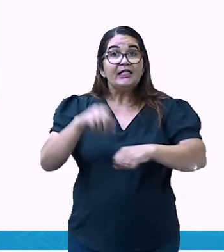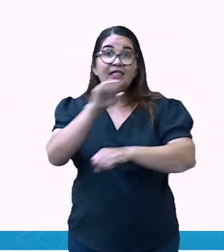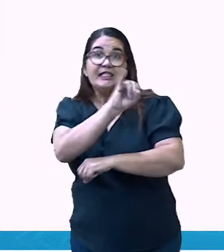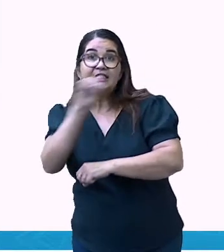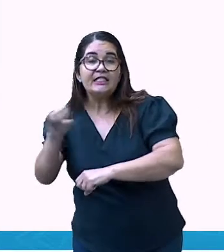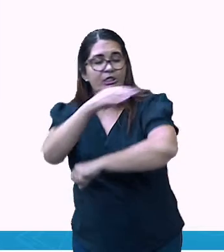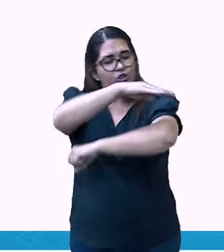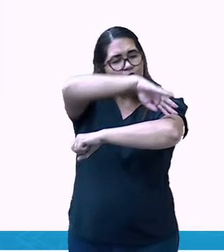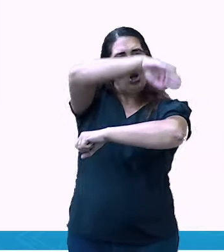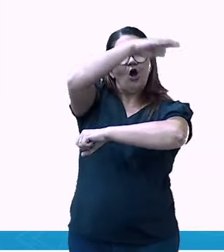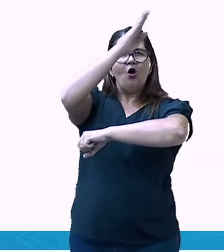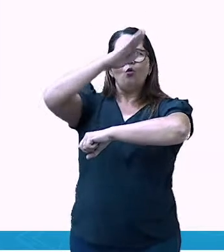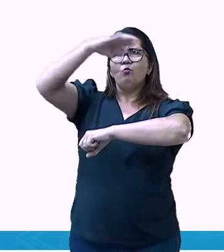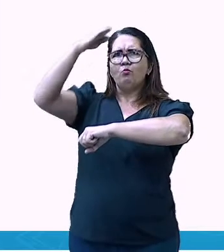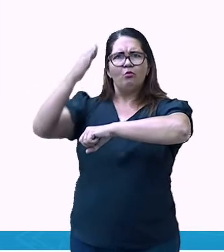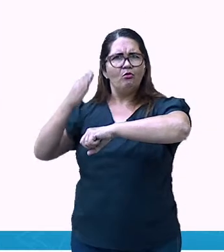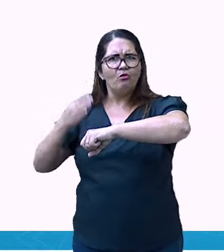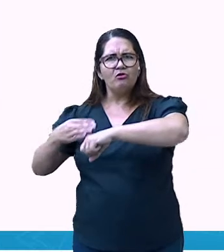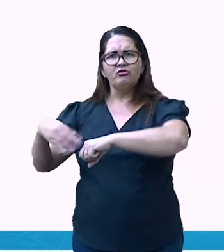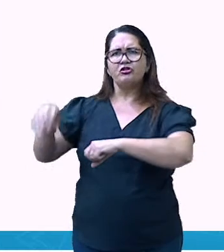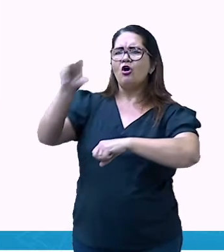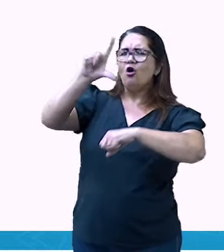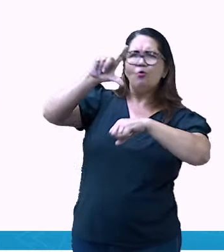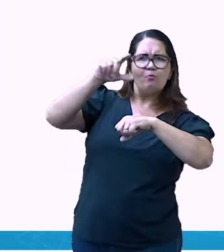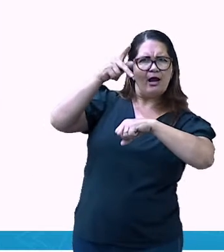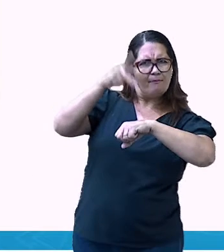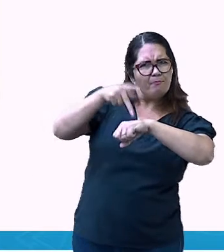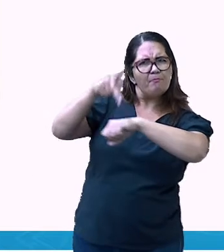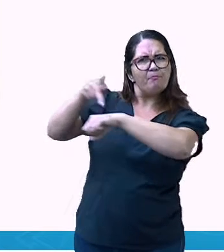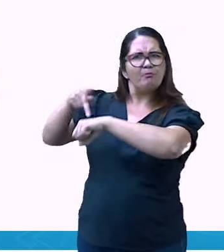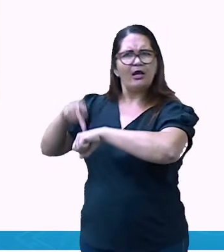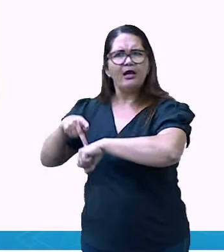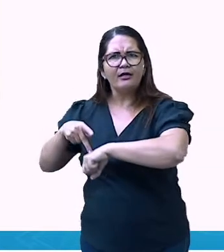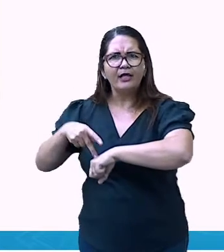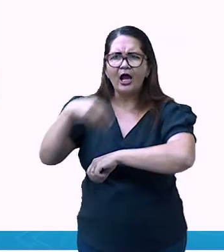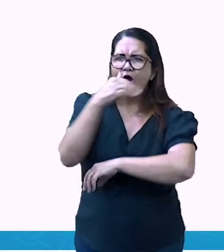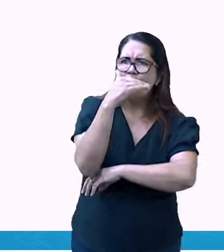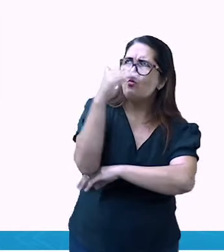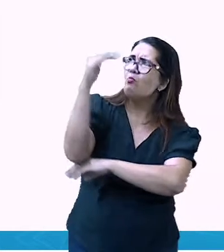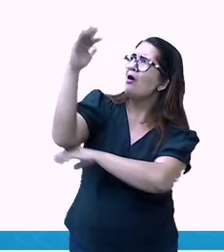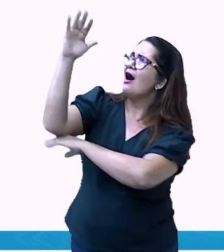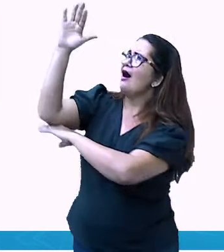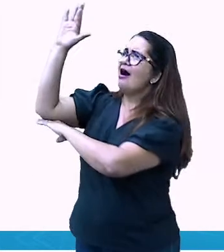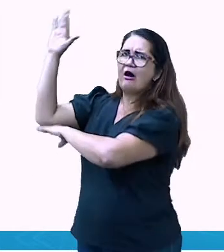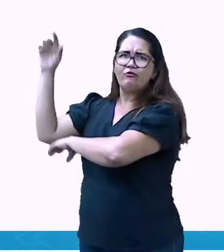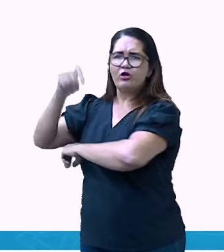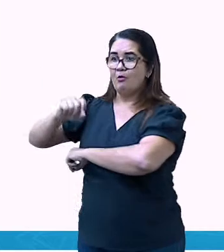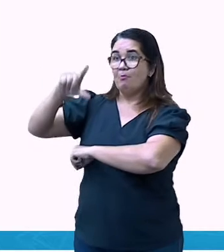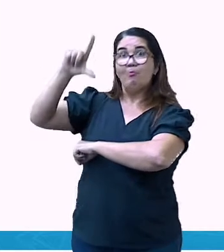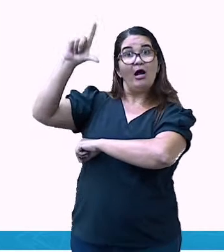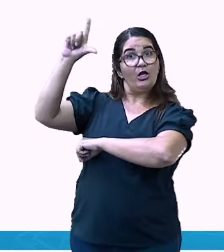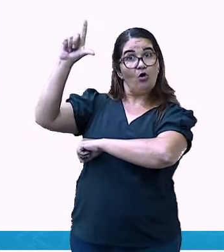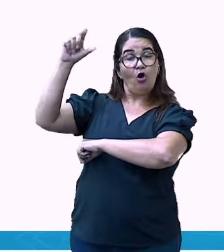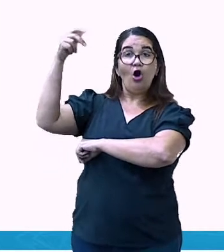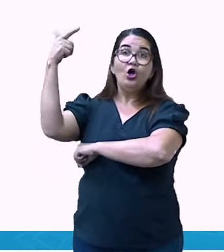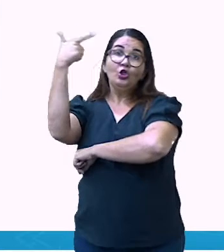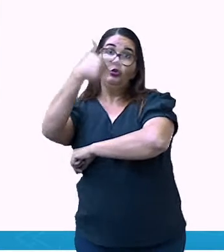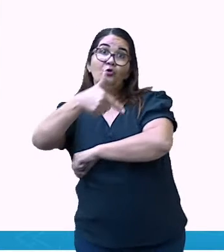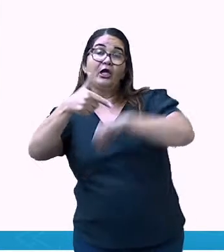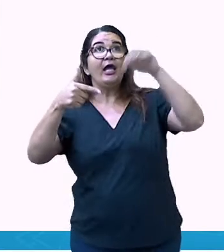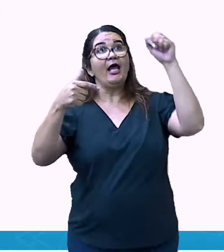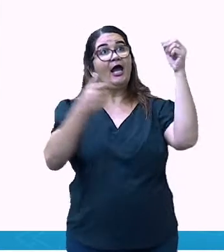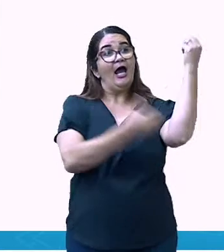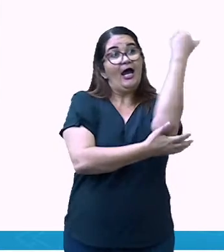uma pedra, se tinha uma árvore maior que as outras que ajudasse a ele a se localizar. Então,